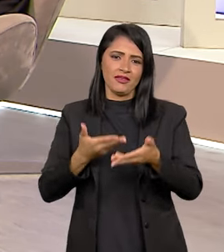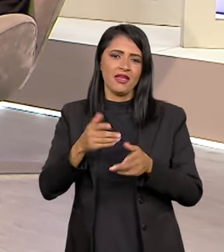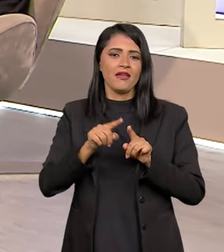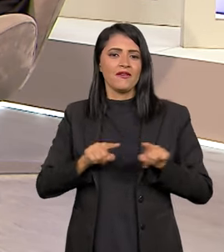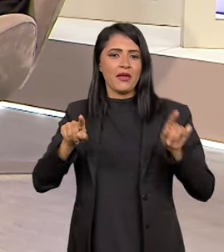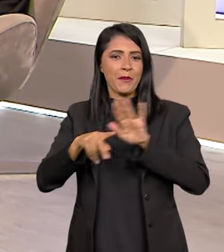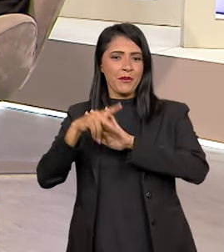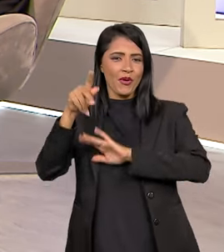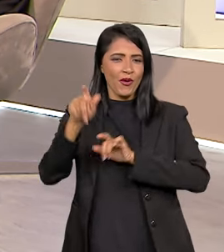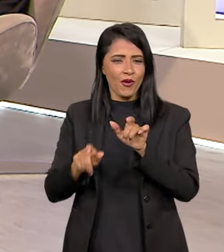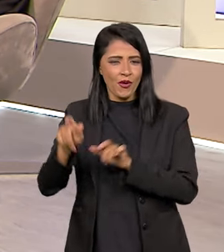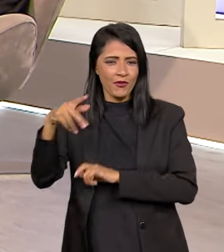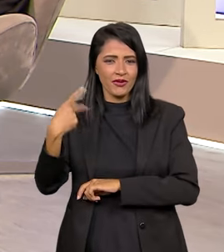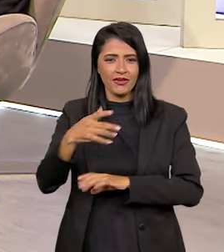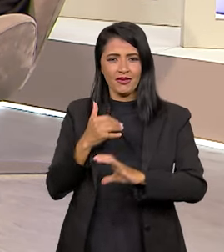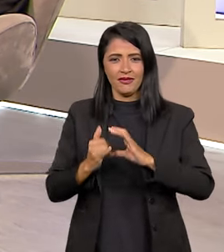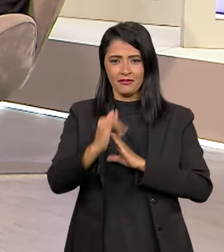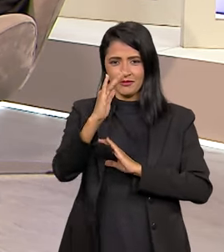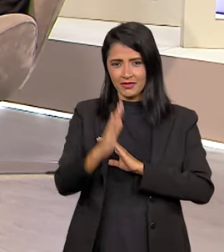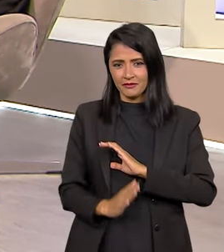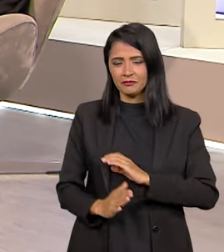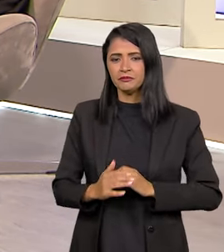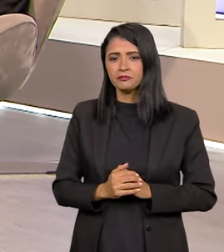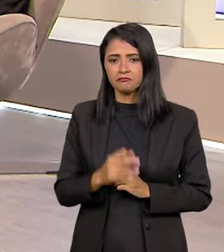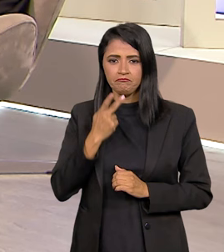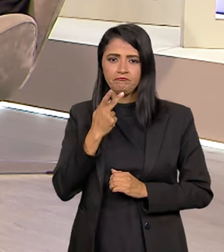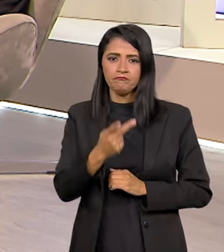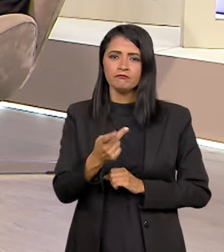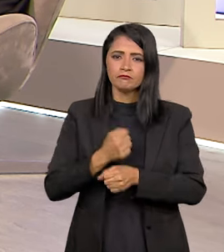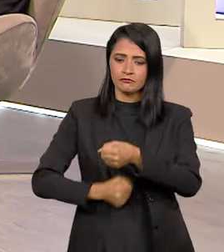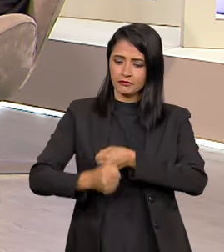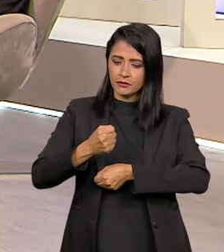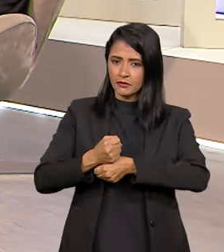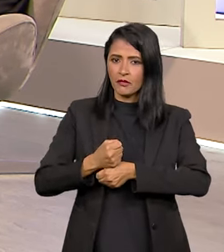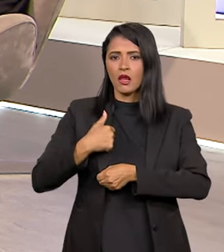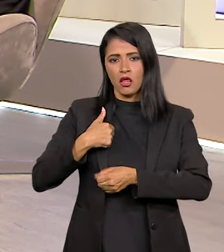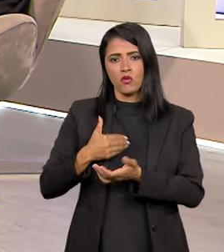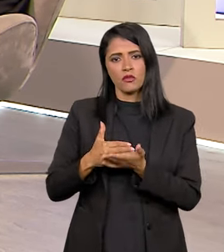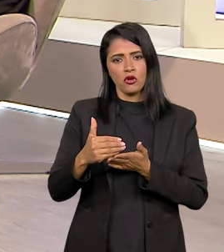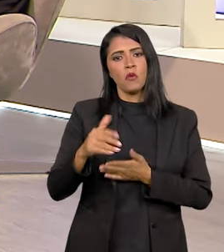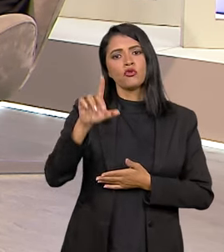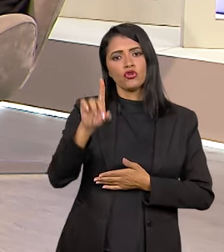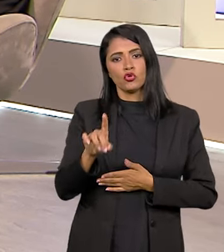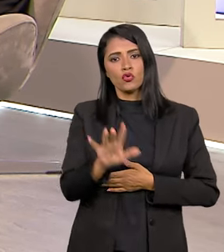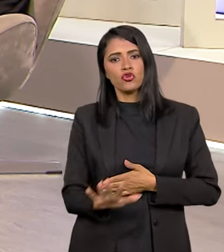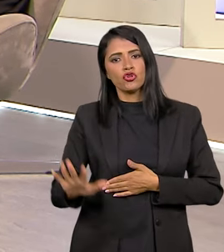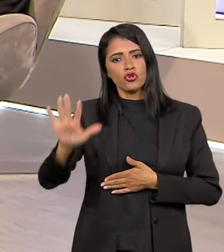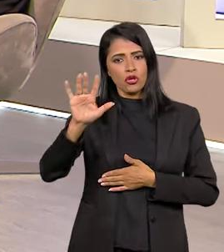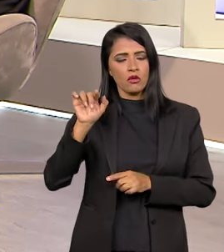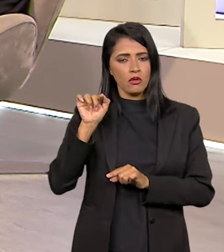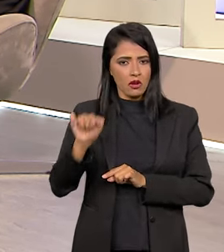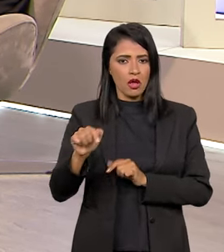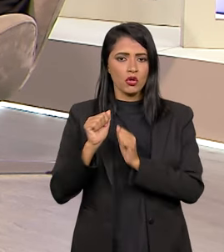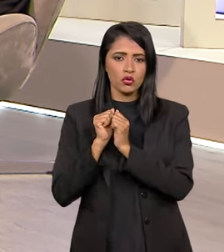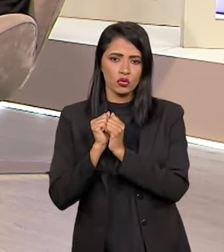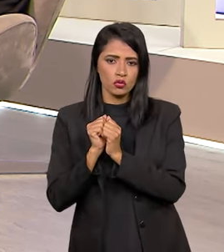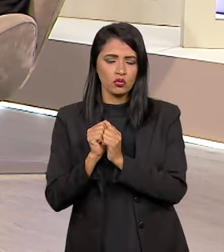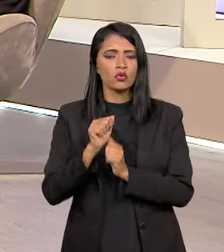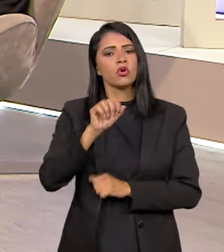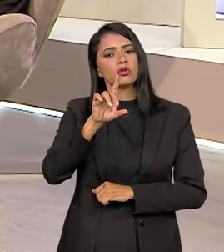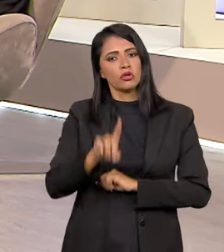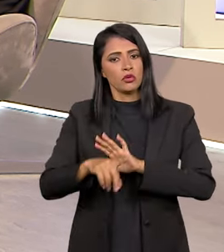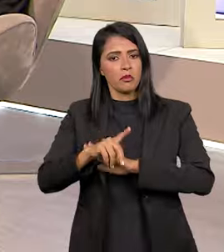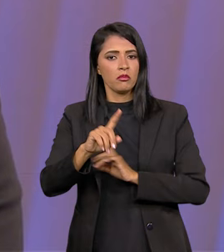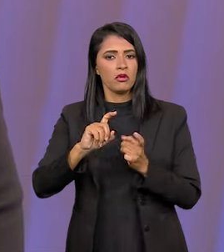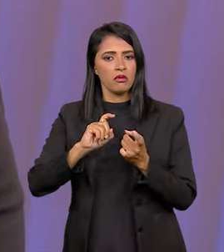os funcionários da EBC. É, como você comentou no início, ano passado eu comecei a gestão como diretor-geral, e na diretoria-geral,